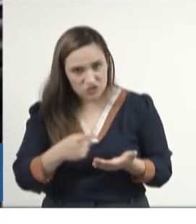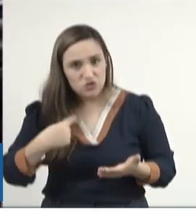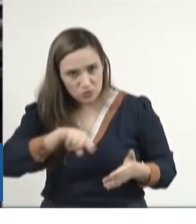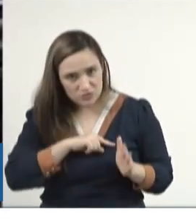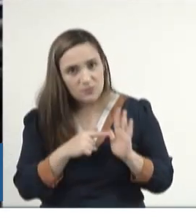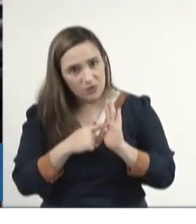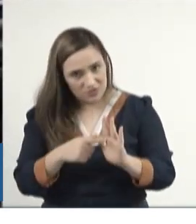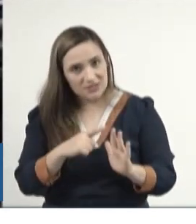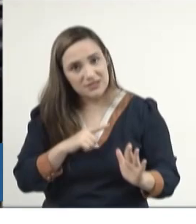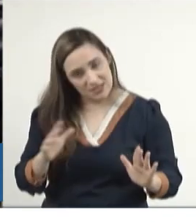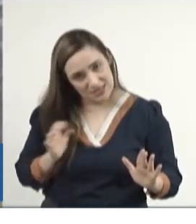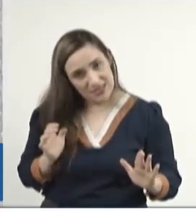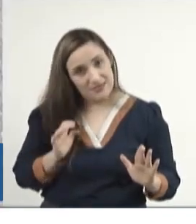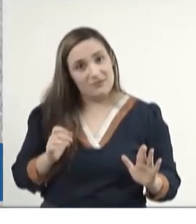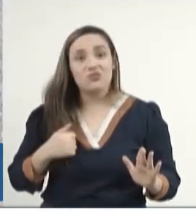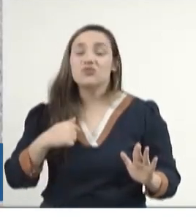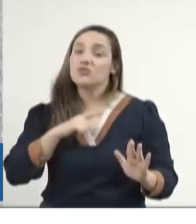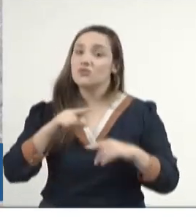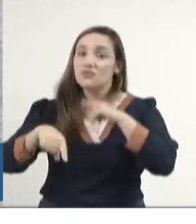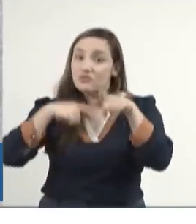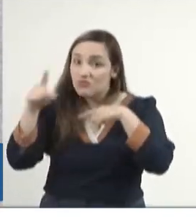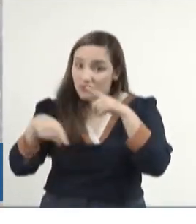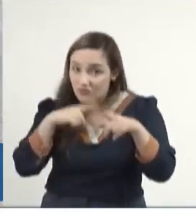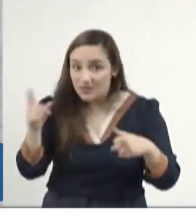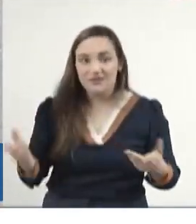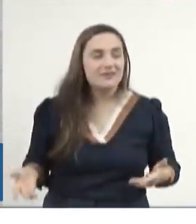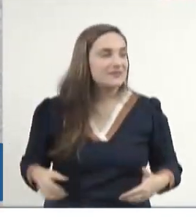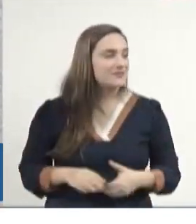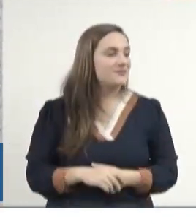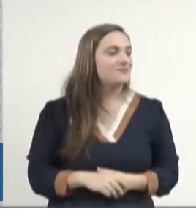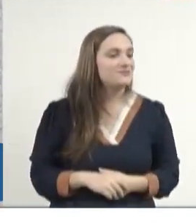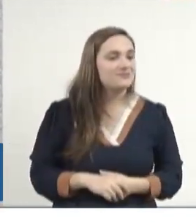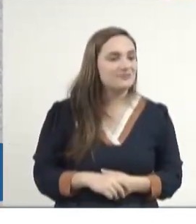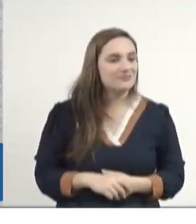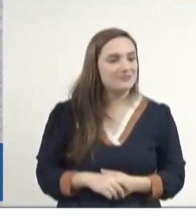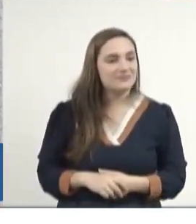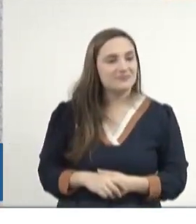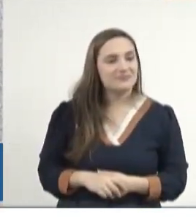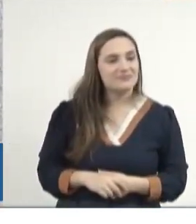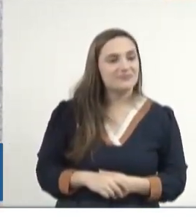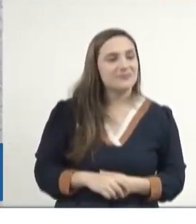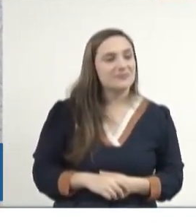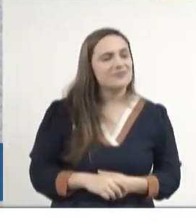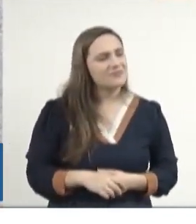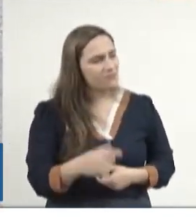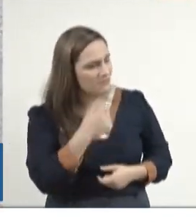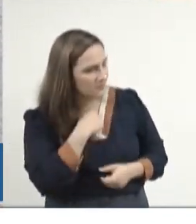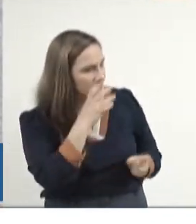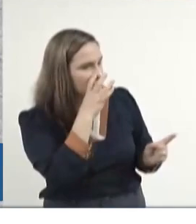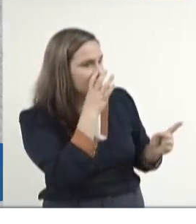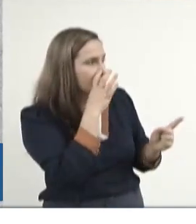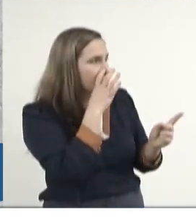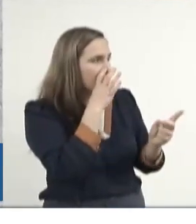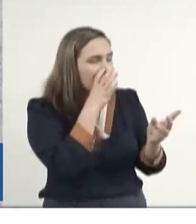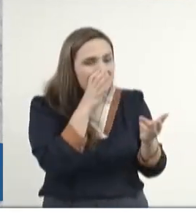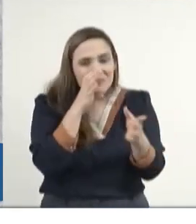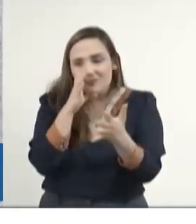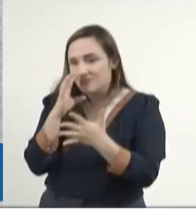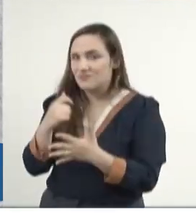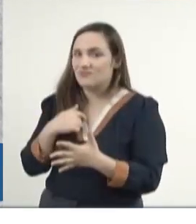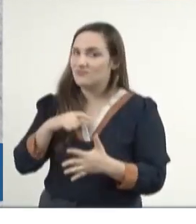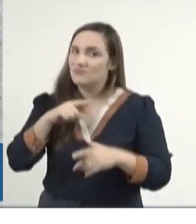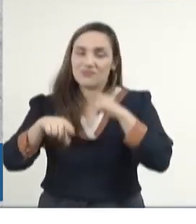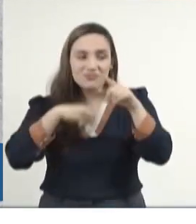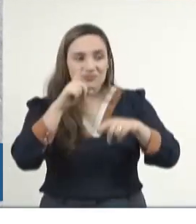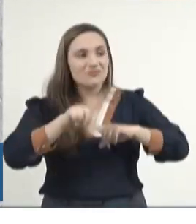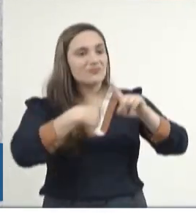Eu tenho dúvidas, tá? Tenho muitas dúvidas. Eu ouvi aqui os colegas falaram agora e me deixou com mais dúvidas